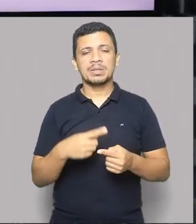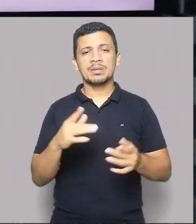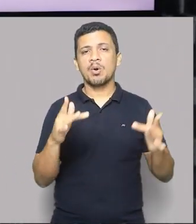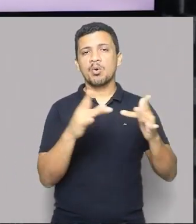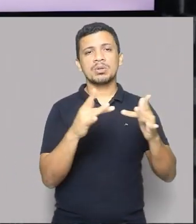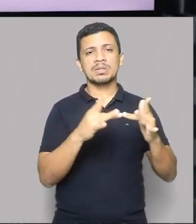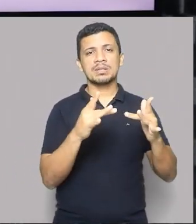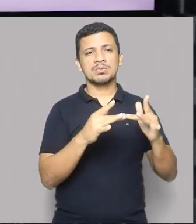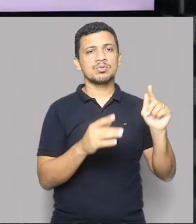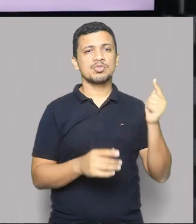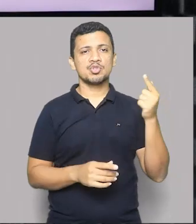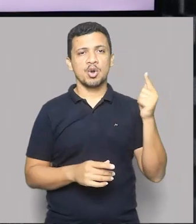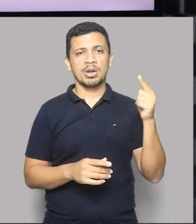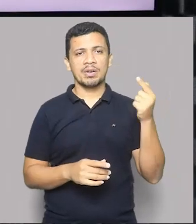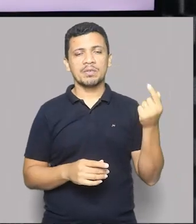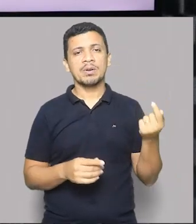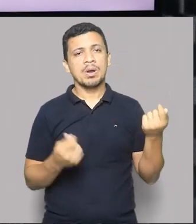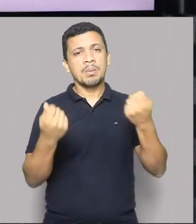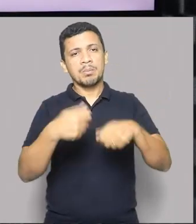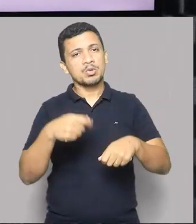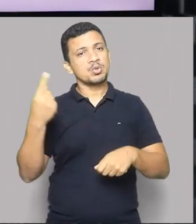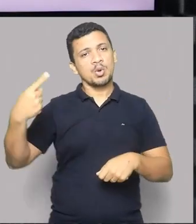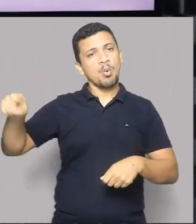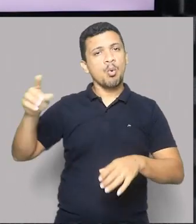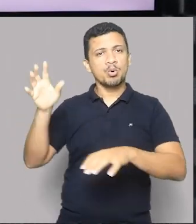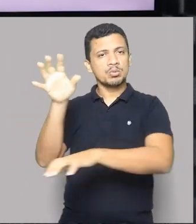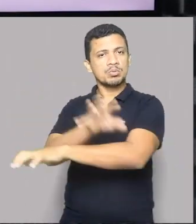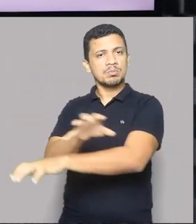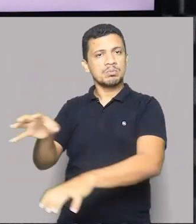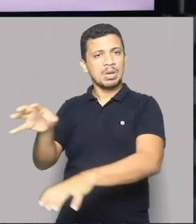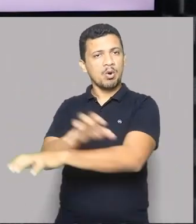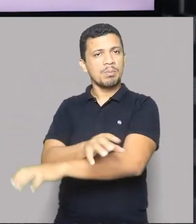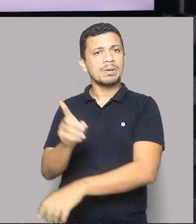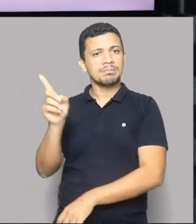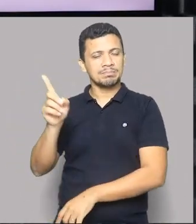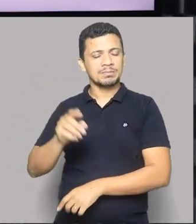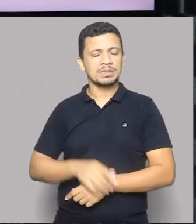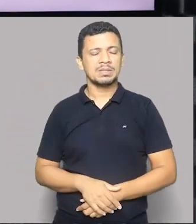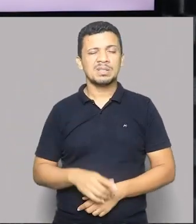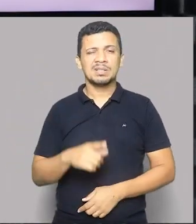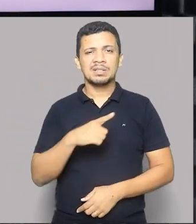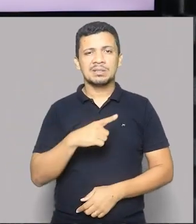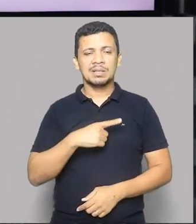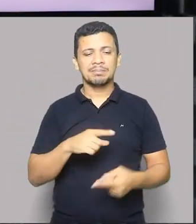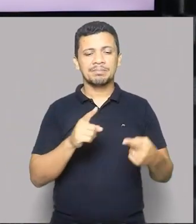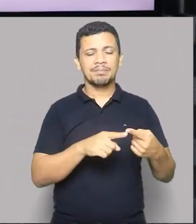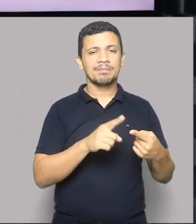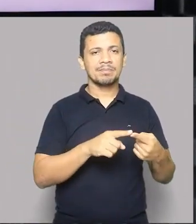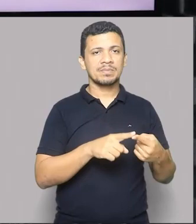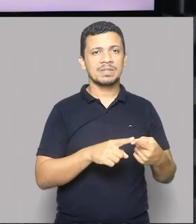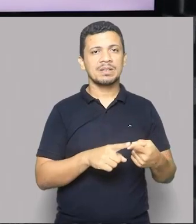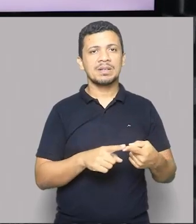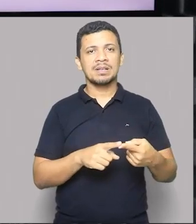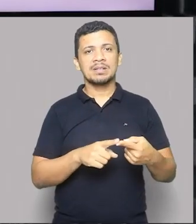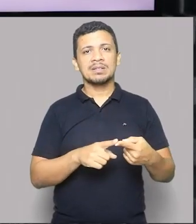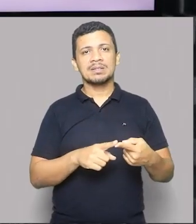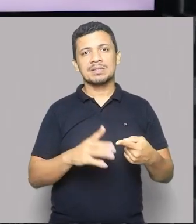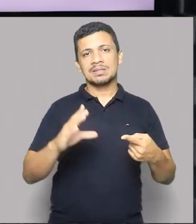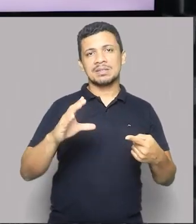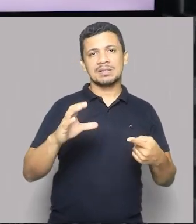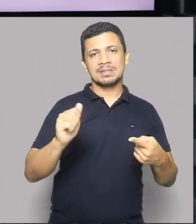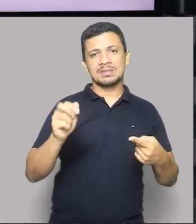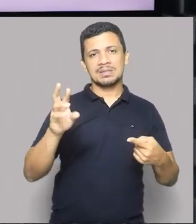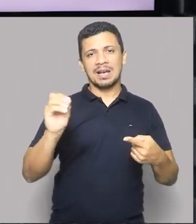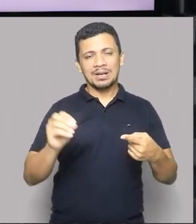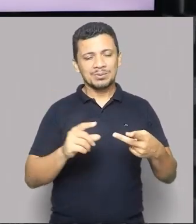contatos geográficos que possui com outros biomas. Existe até uma divisão, cerrado, cerradinho e cerradão.